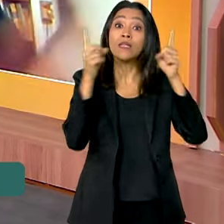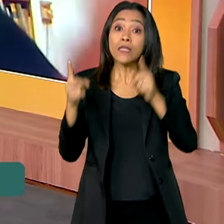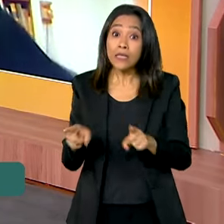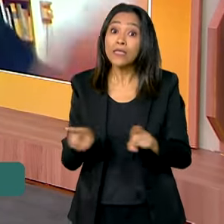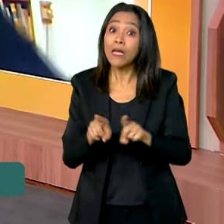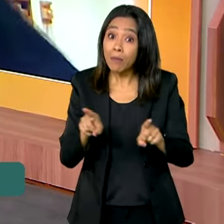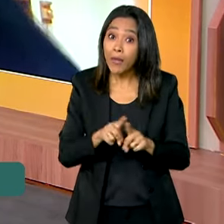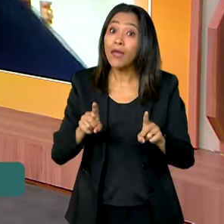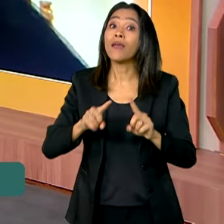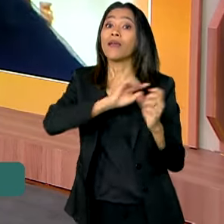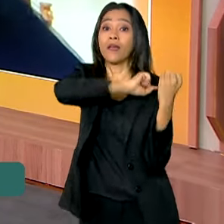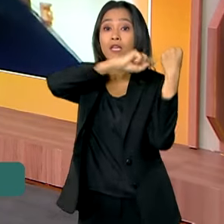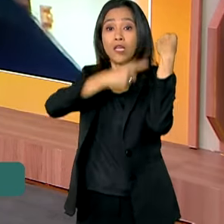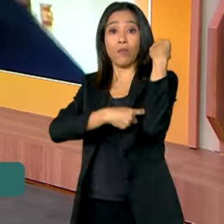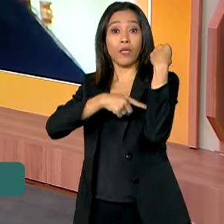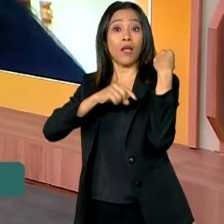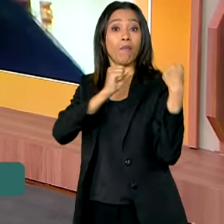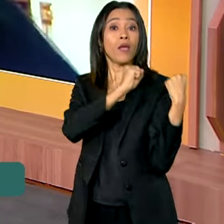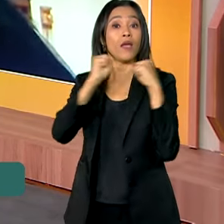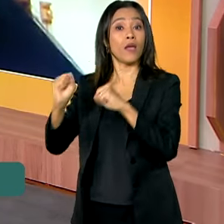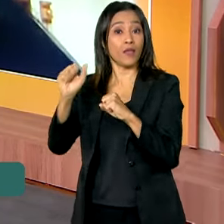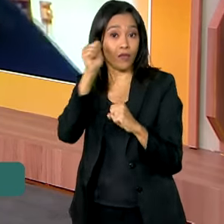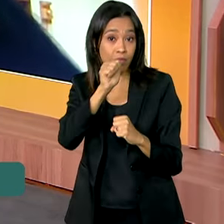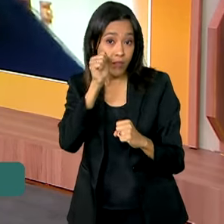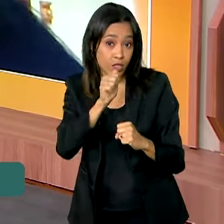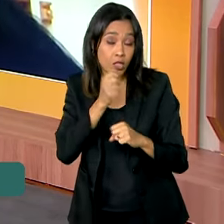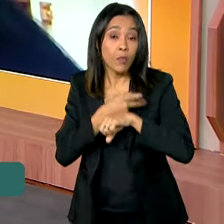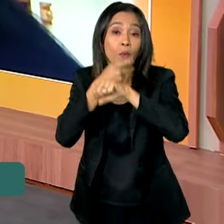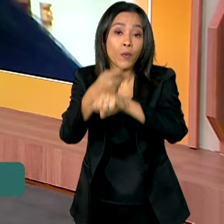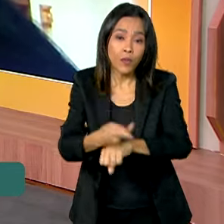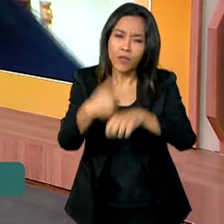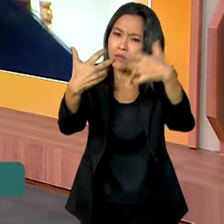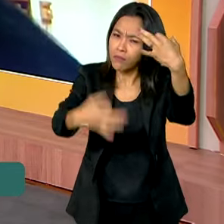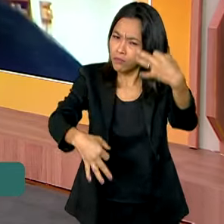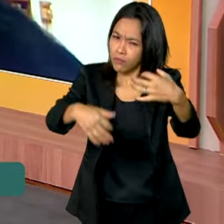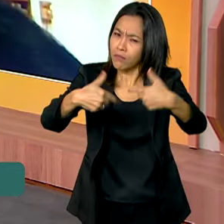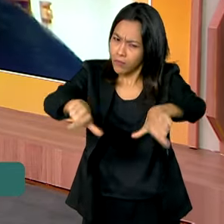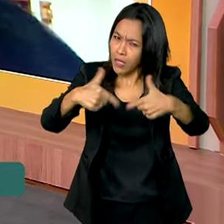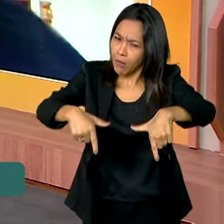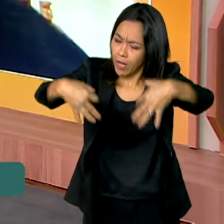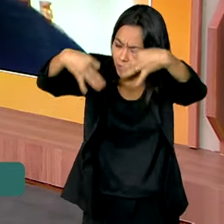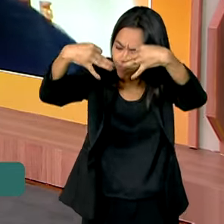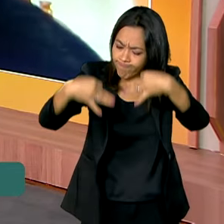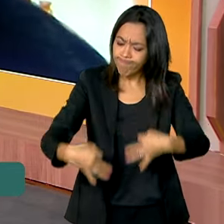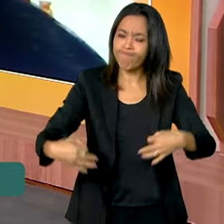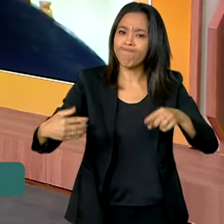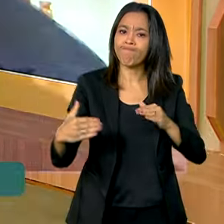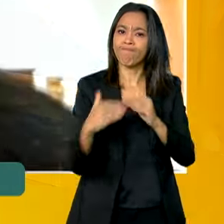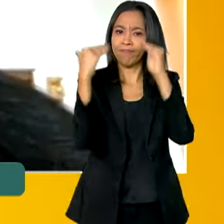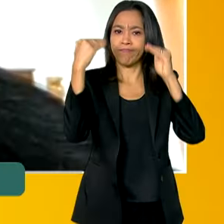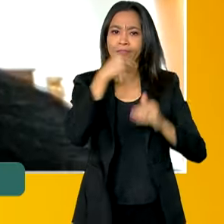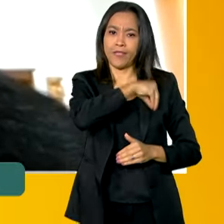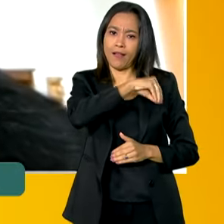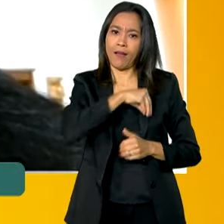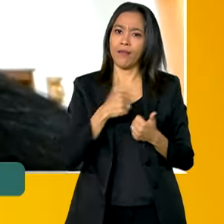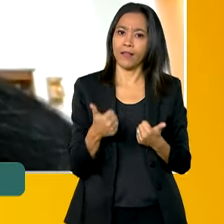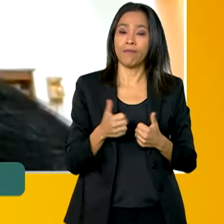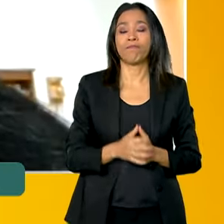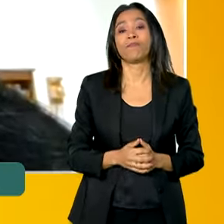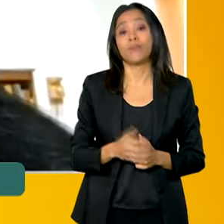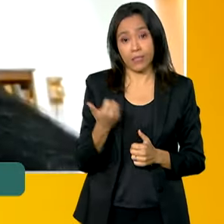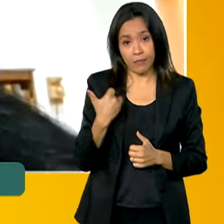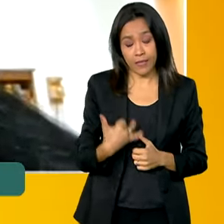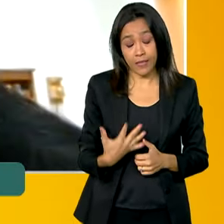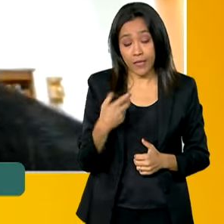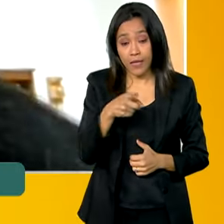feminino, a busca para um mercado de trabalho mais justo. Conta um pouco para a gente, diretora. Bom, Vanessa, o Ministério das